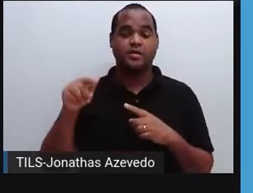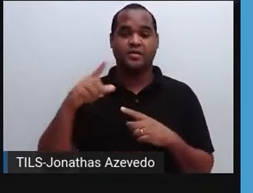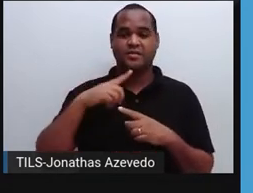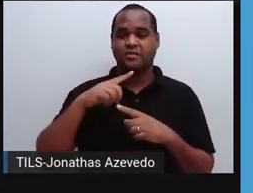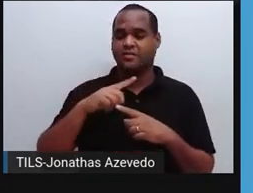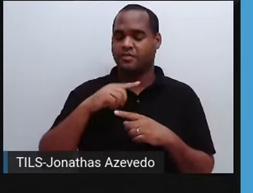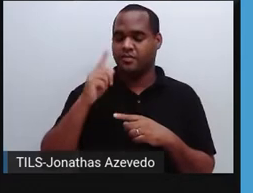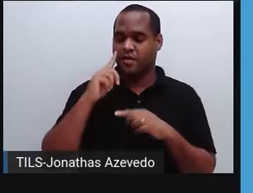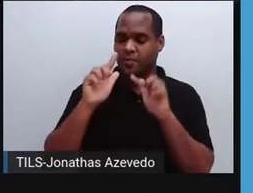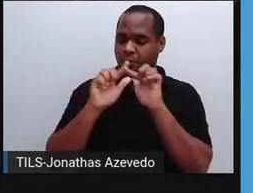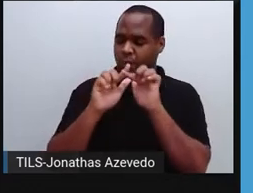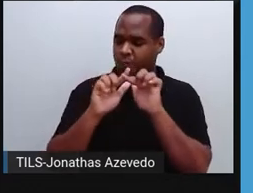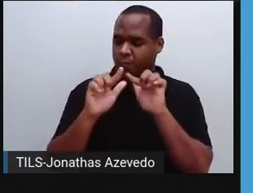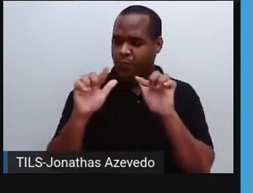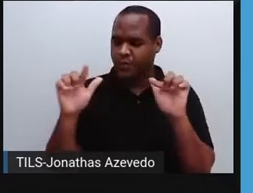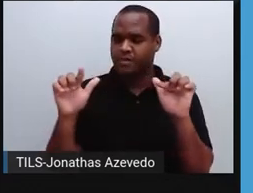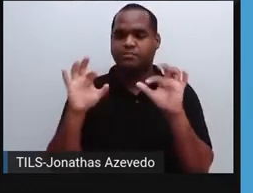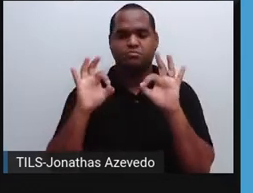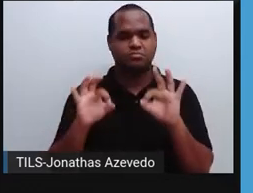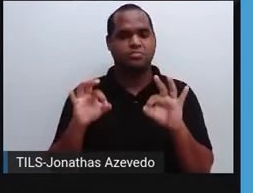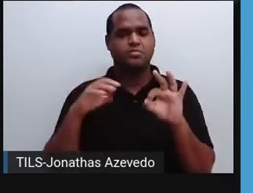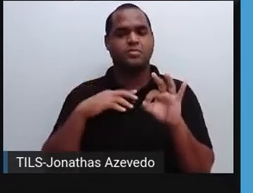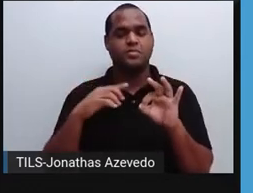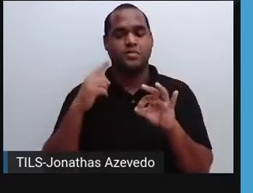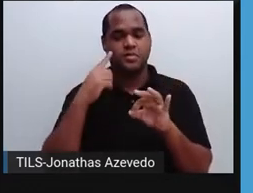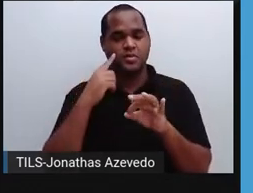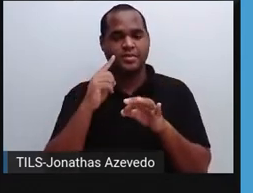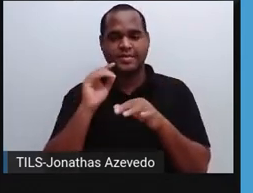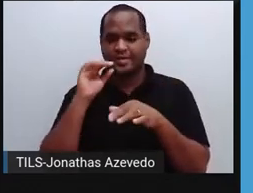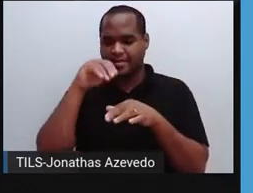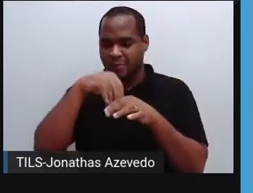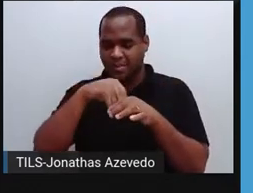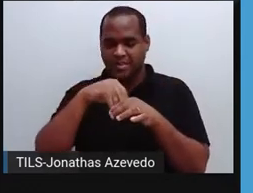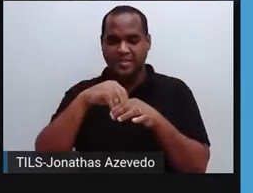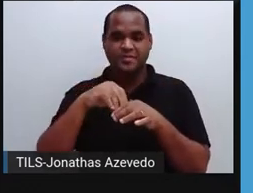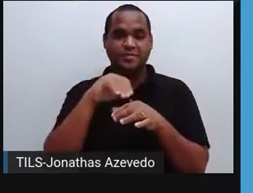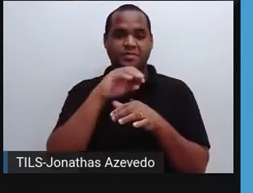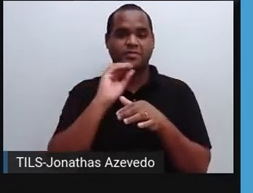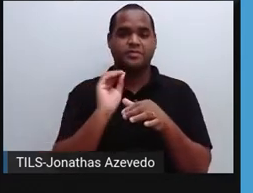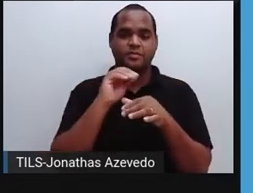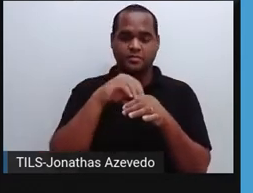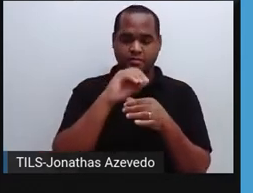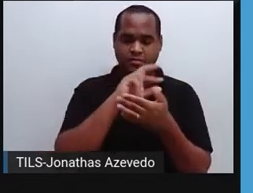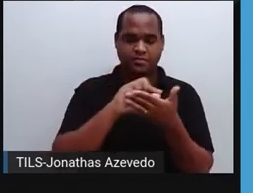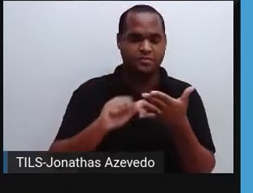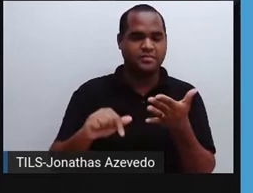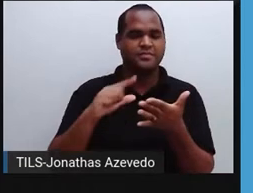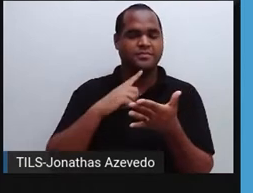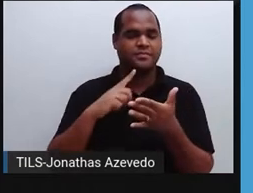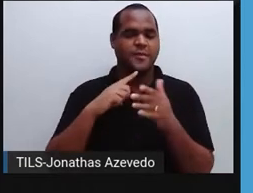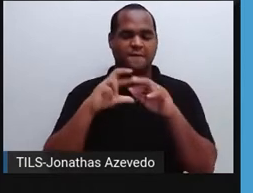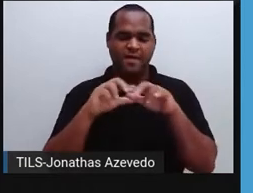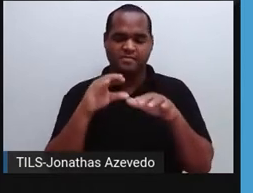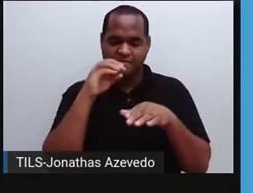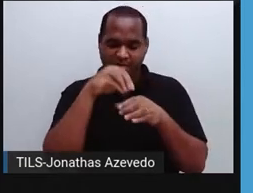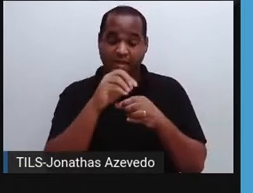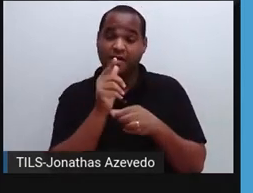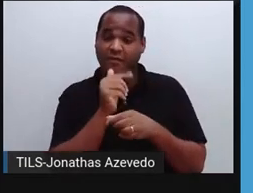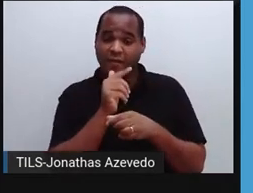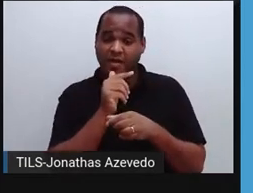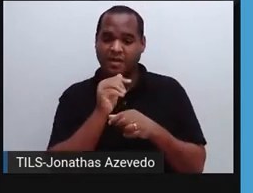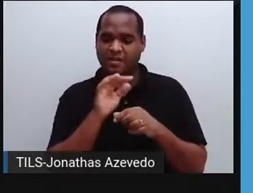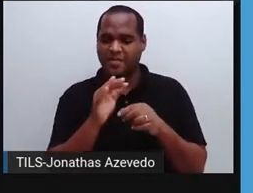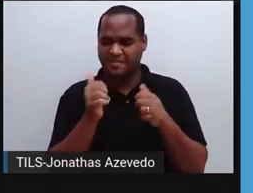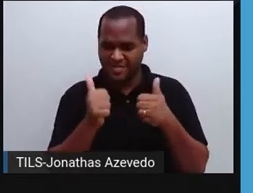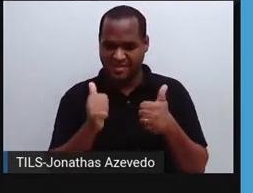incolor, transparentezinha. Ela não pode ter micro-organismos patogênicos, né? Porque senão ela não vai